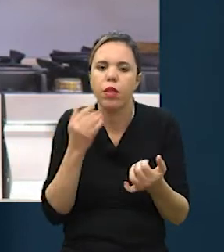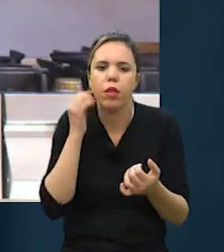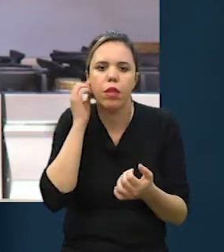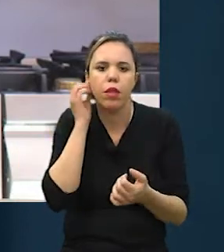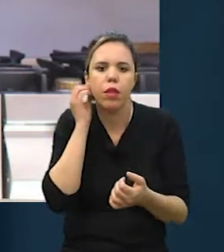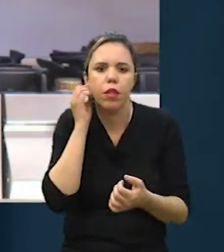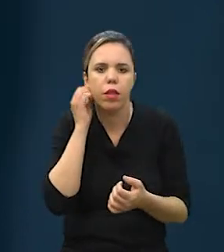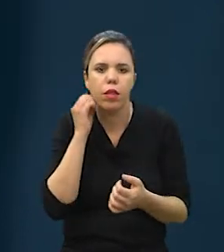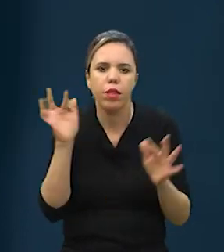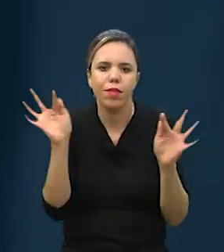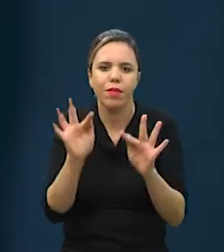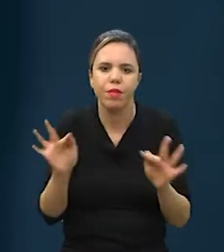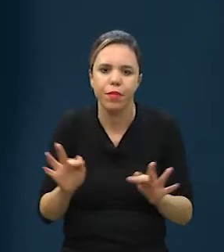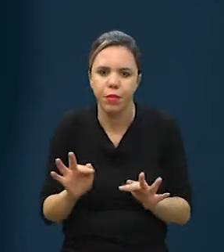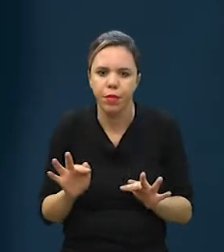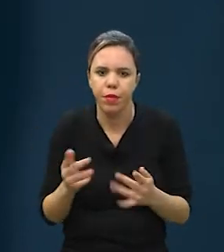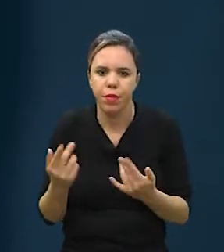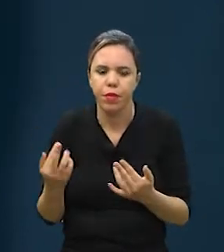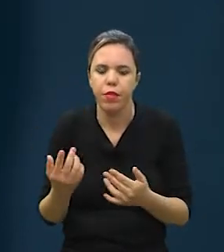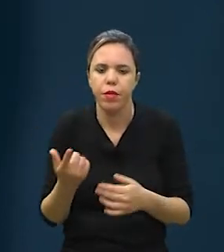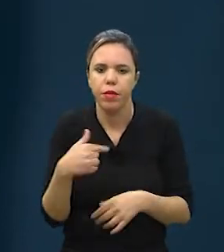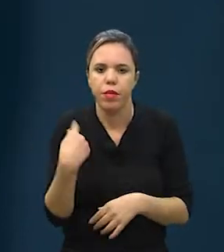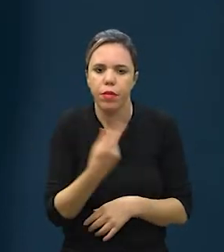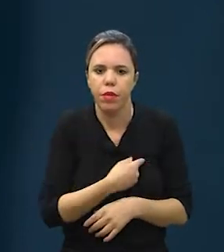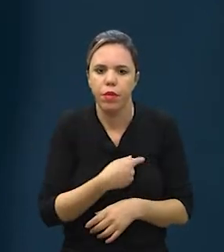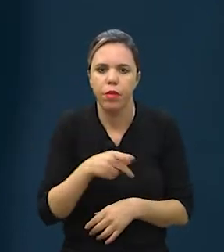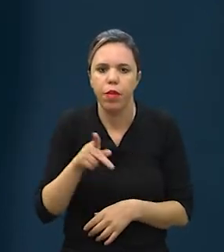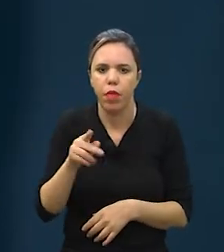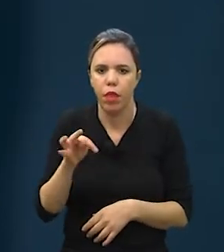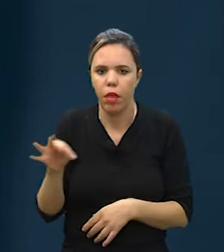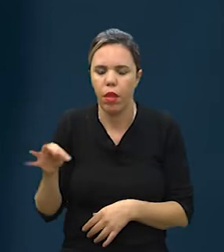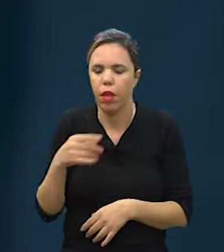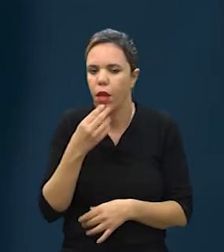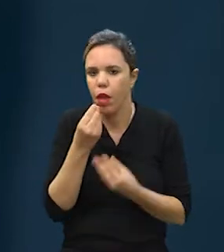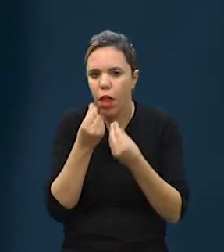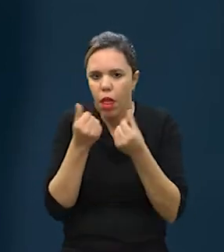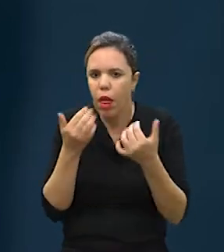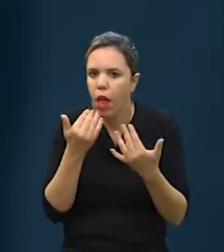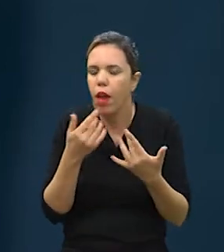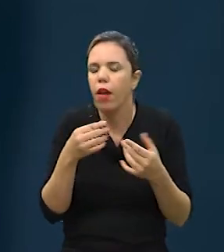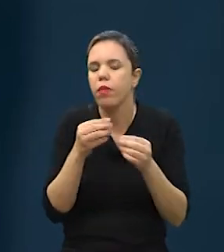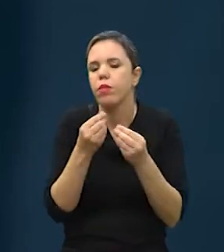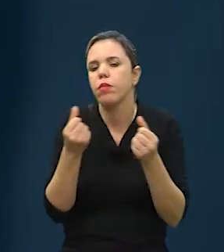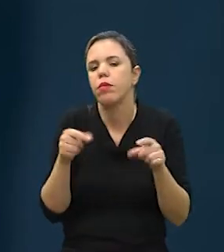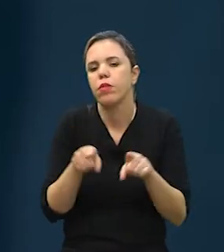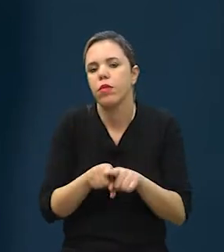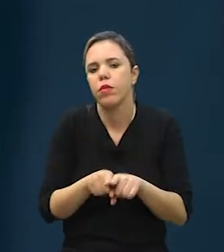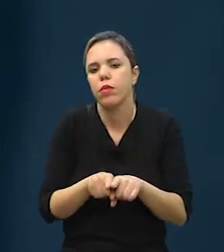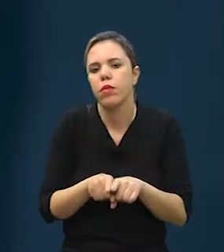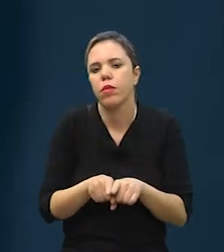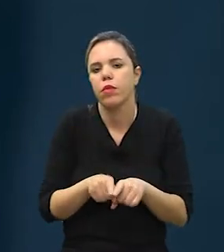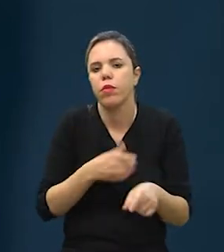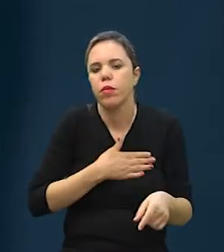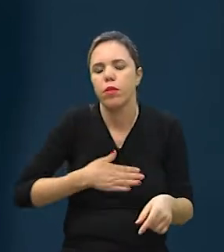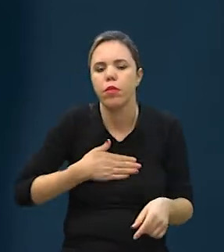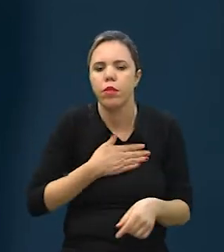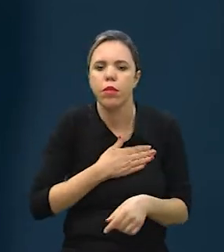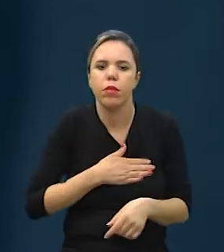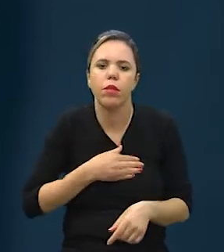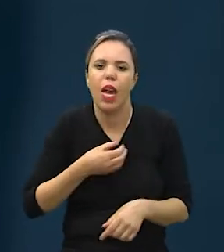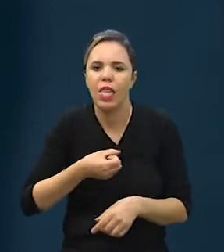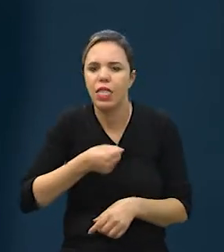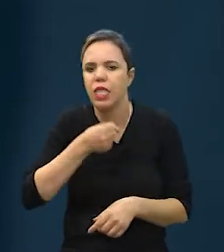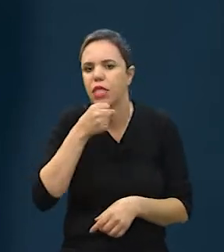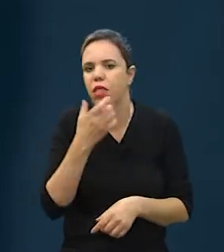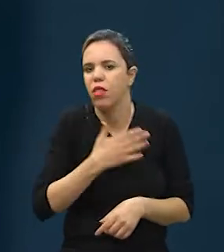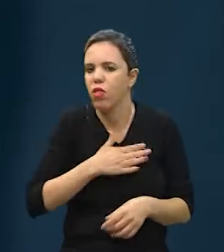paladar, trazer essa felicidade, que assim como nós, os PETs também têm paladar. E também são suas preferências de paladar. Tem PET que gosta